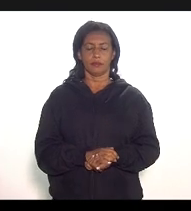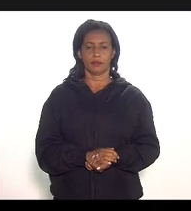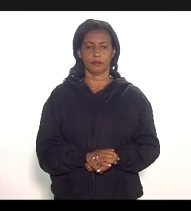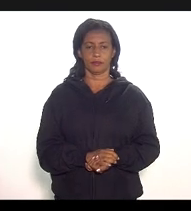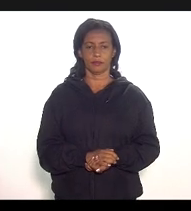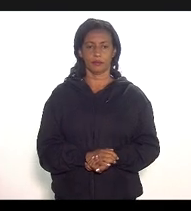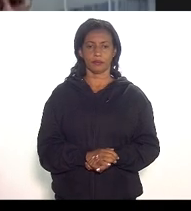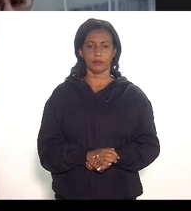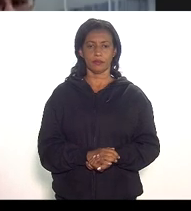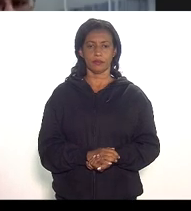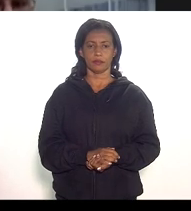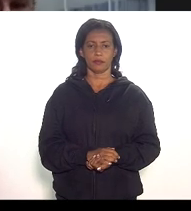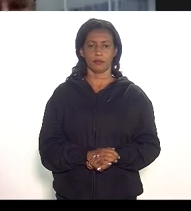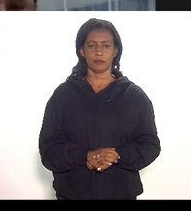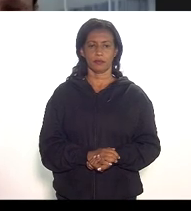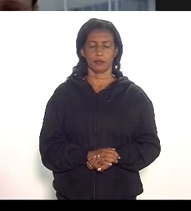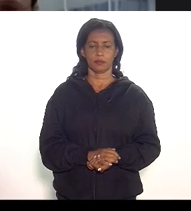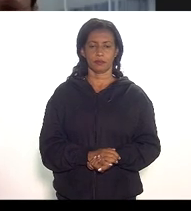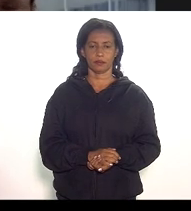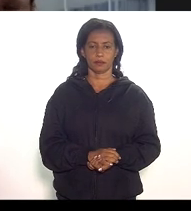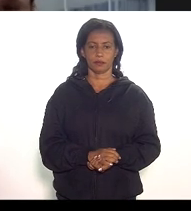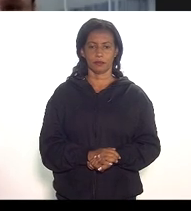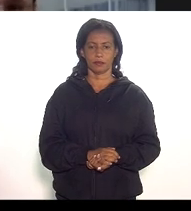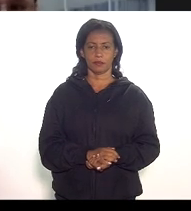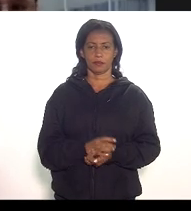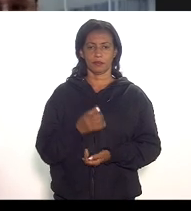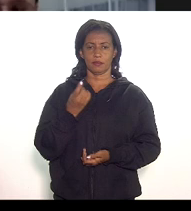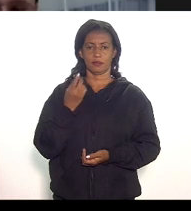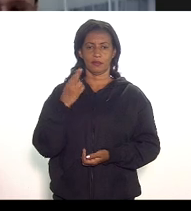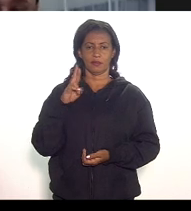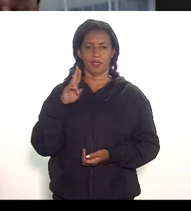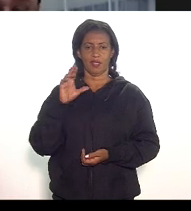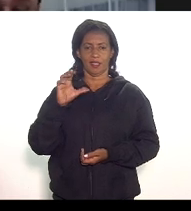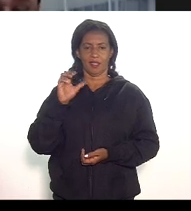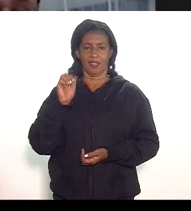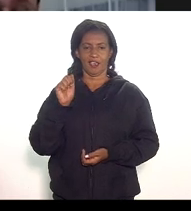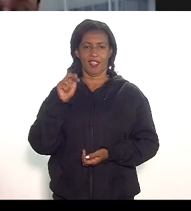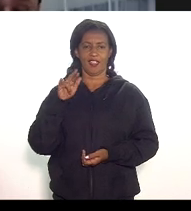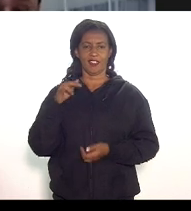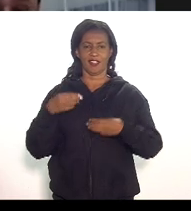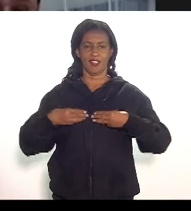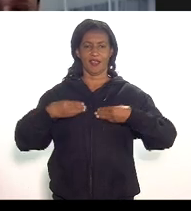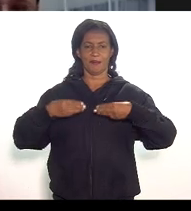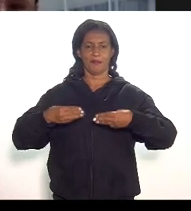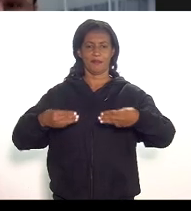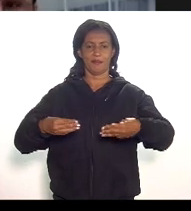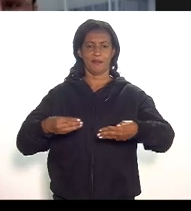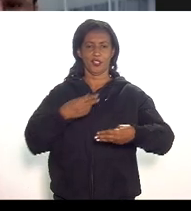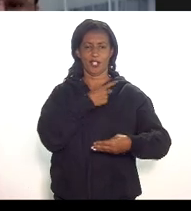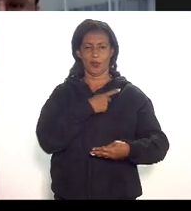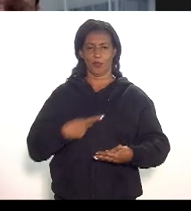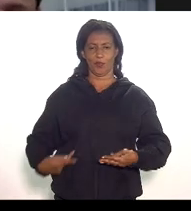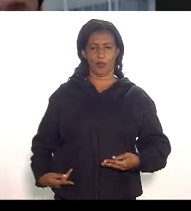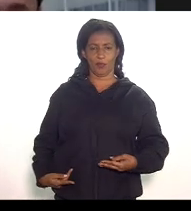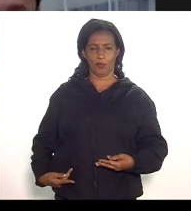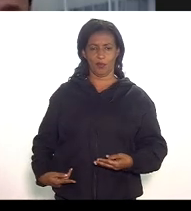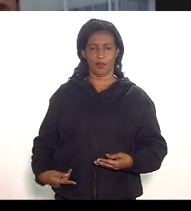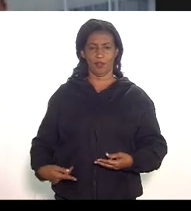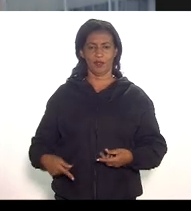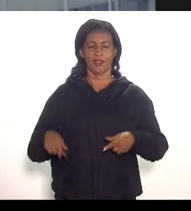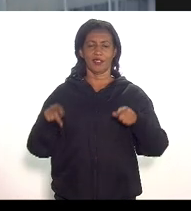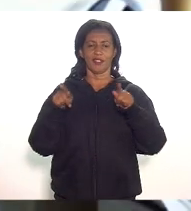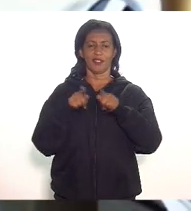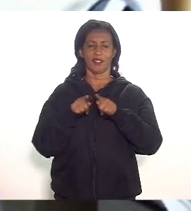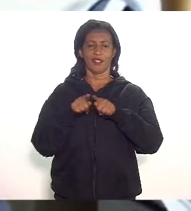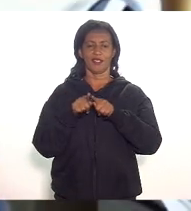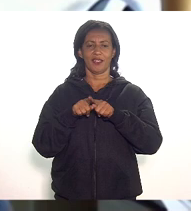para a doutora Karina do Ministério Público que a outra sinfonia que